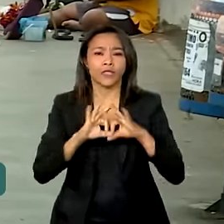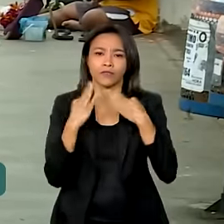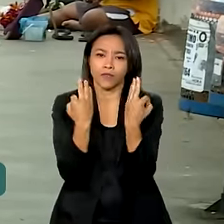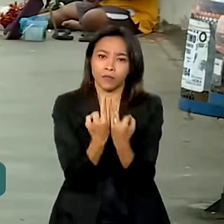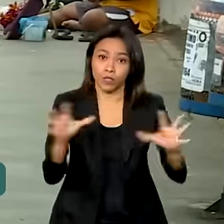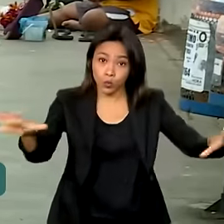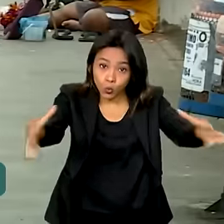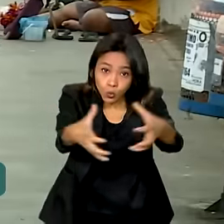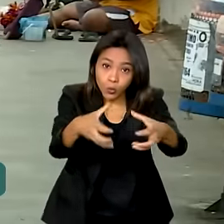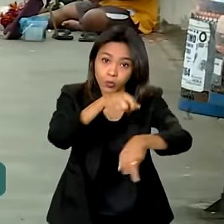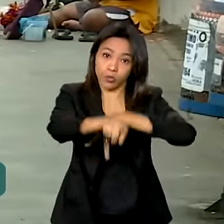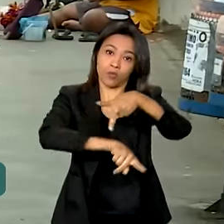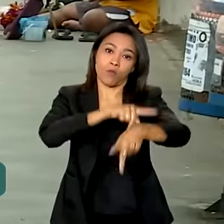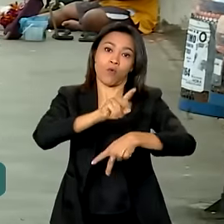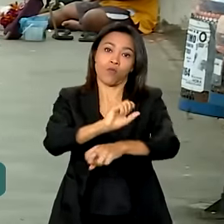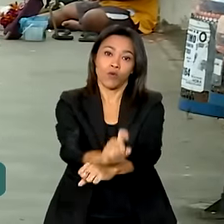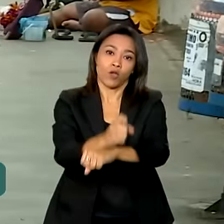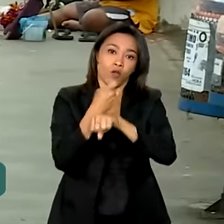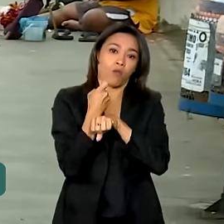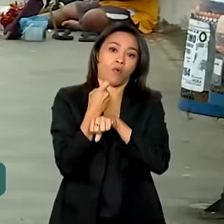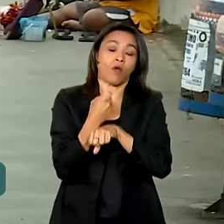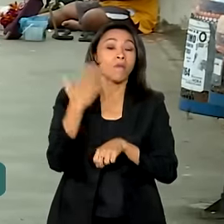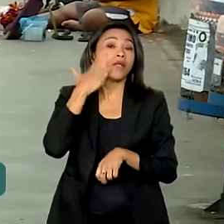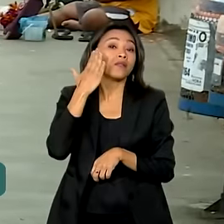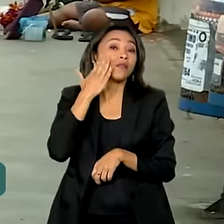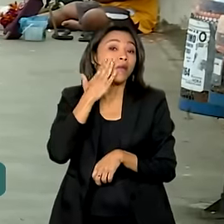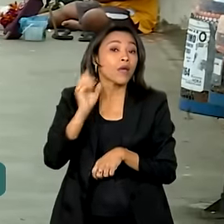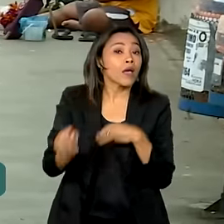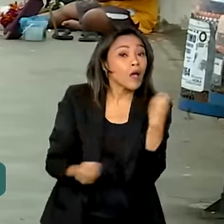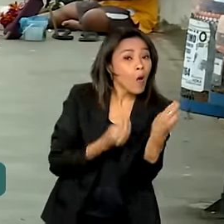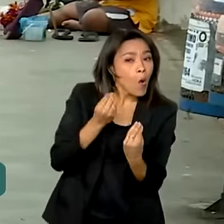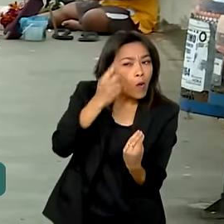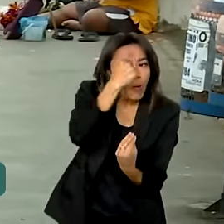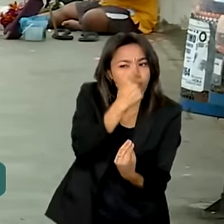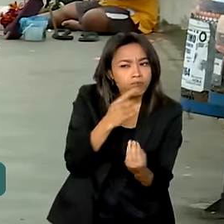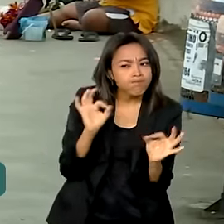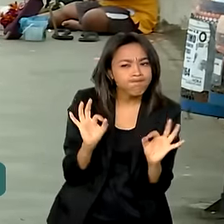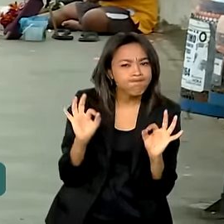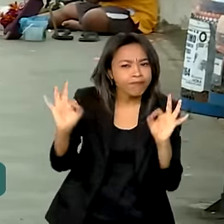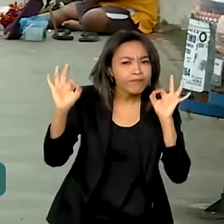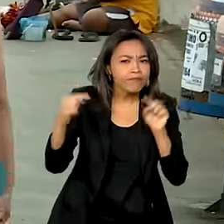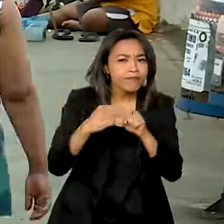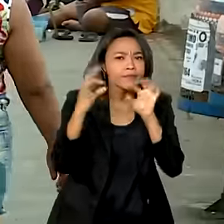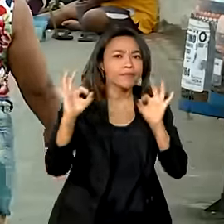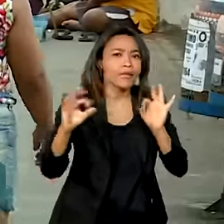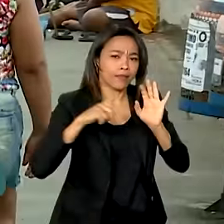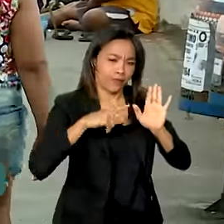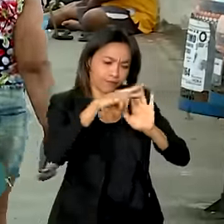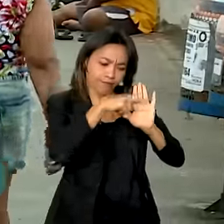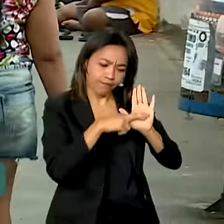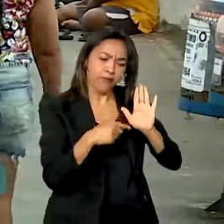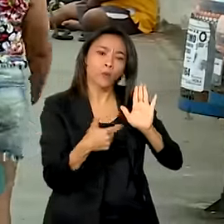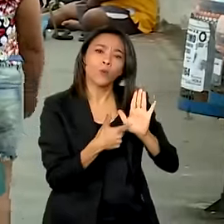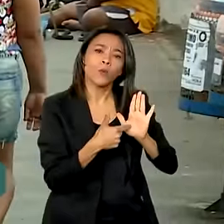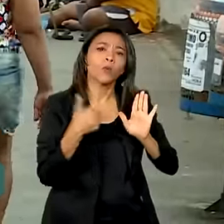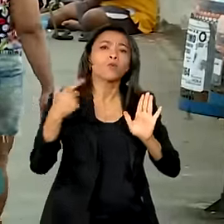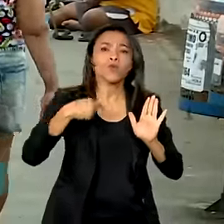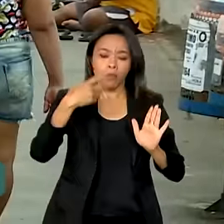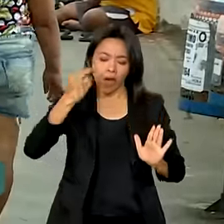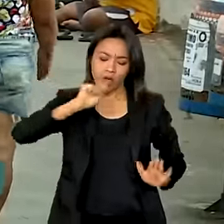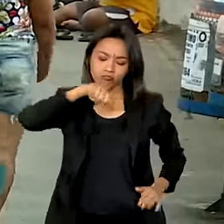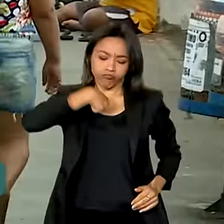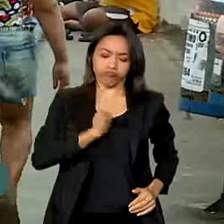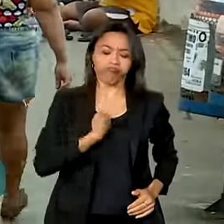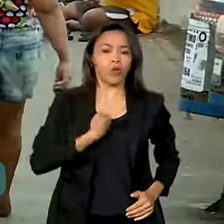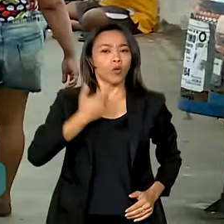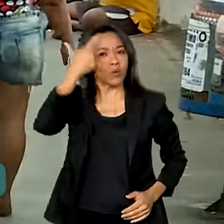quilombola. Para classificar uma pessoa como quilombola, foi levada em consideração a auto-identificação dos